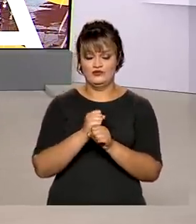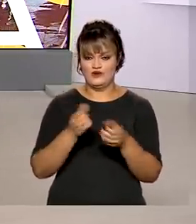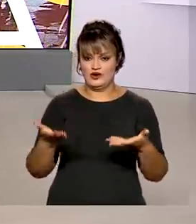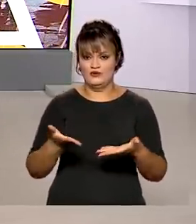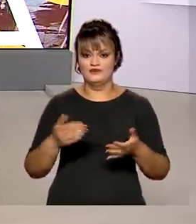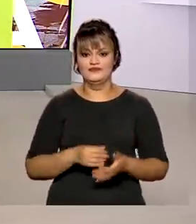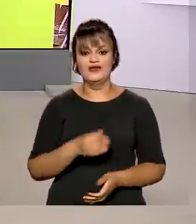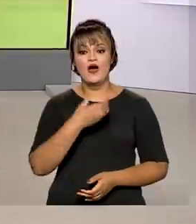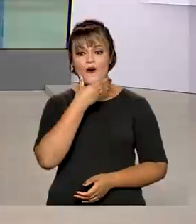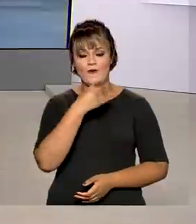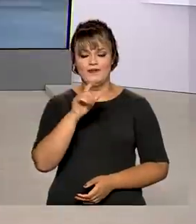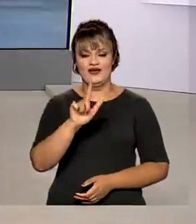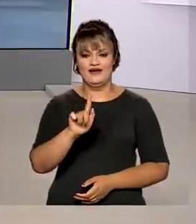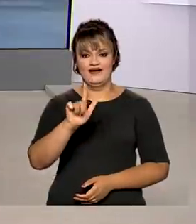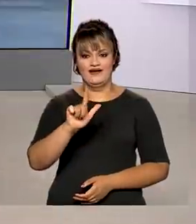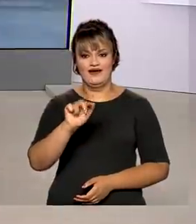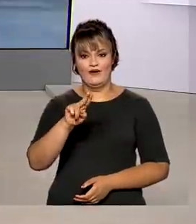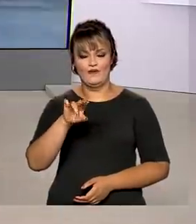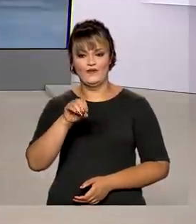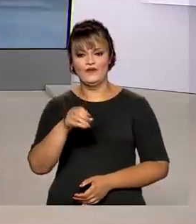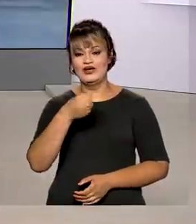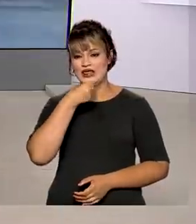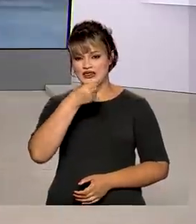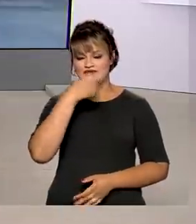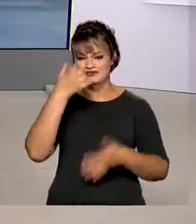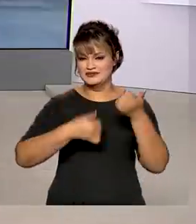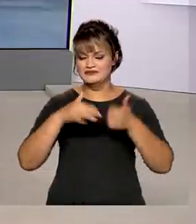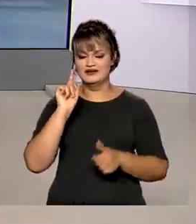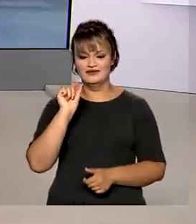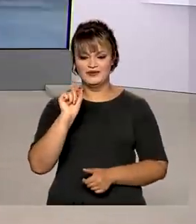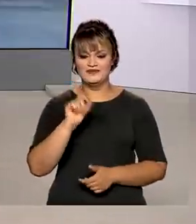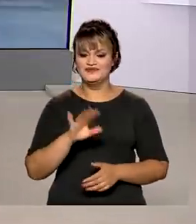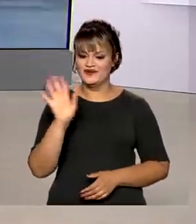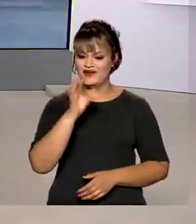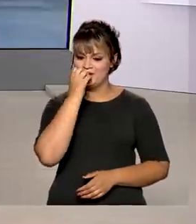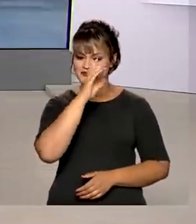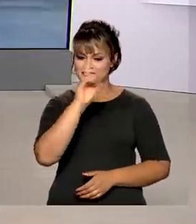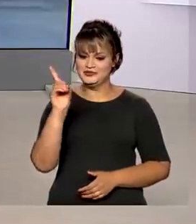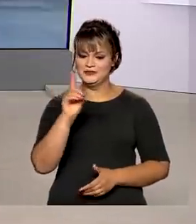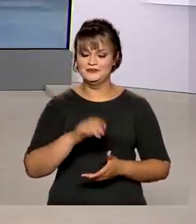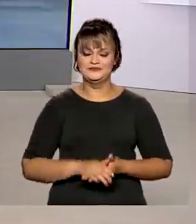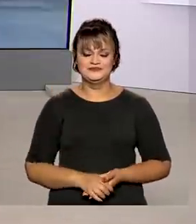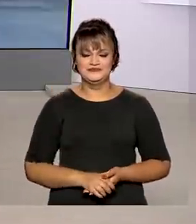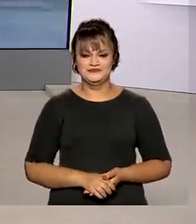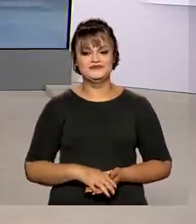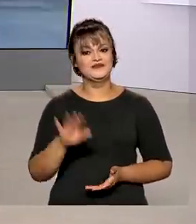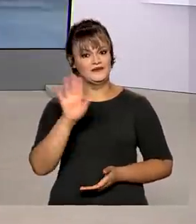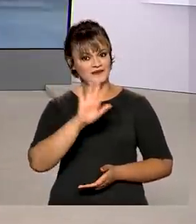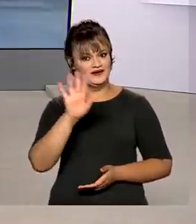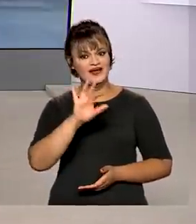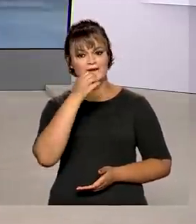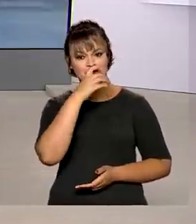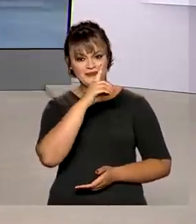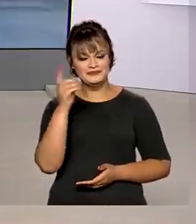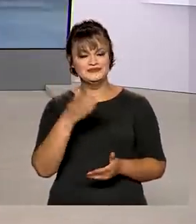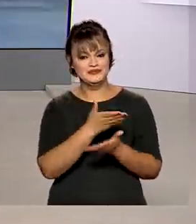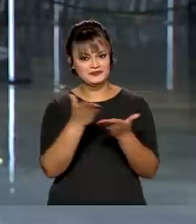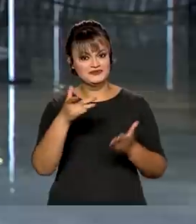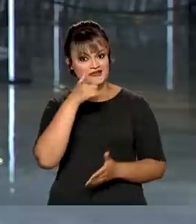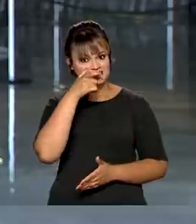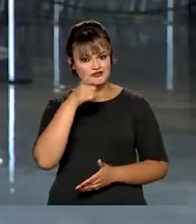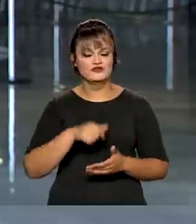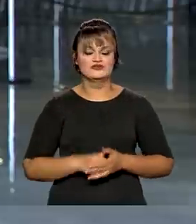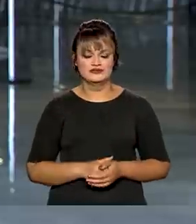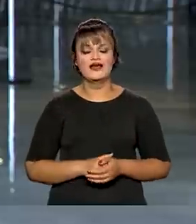Glauco de Queiroz traz as informações ao vivo para a gente. Bom dia, Glauco! Oi, Natália! Bom dia para você e bom dia